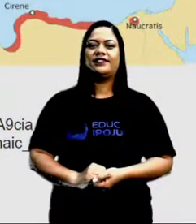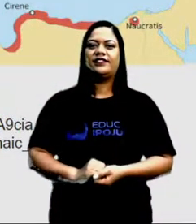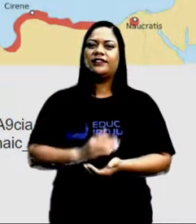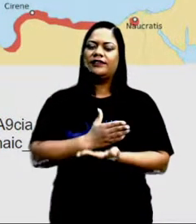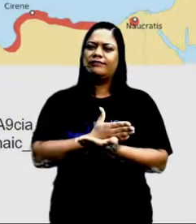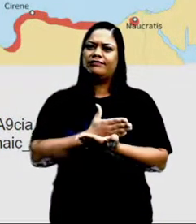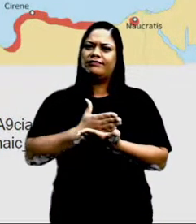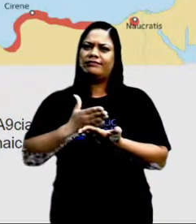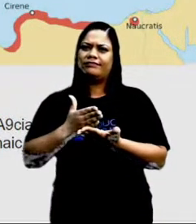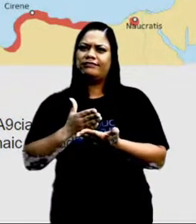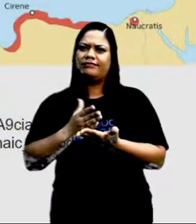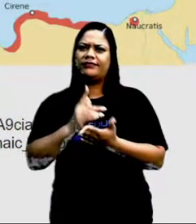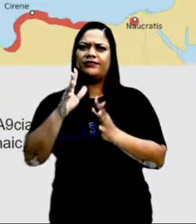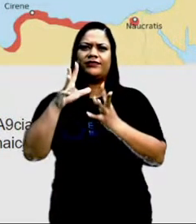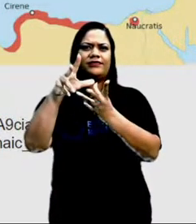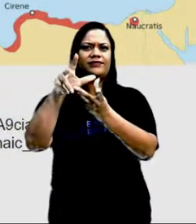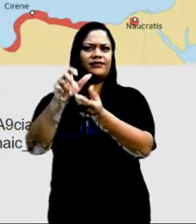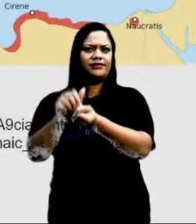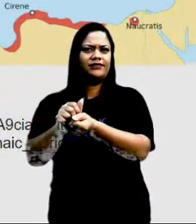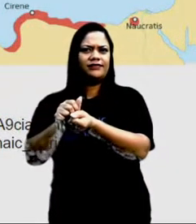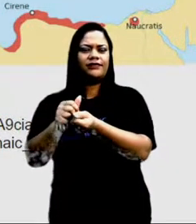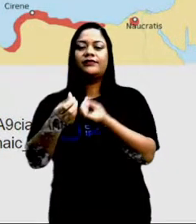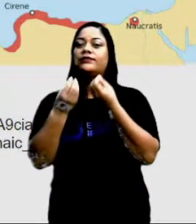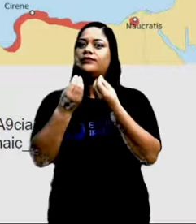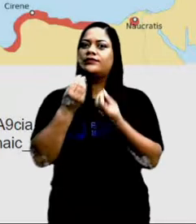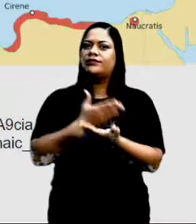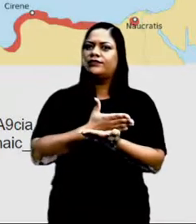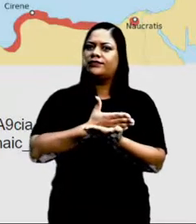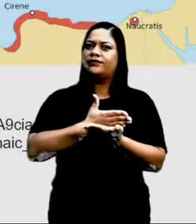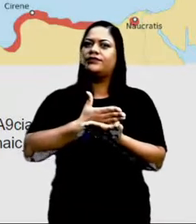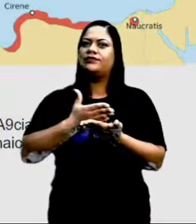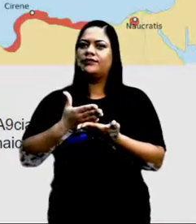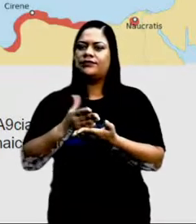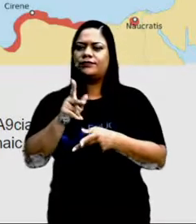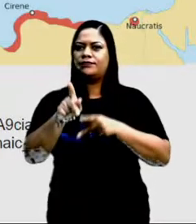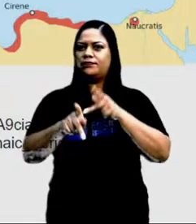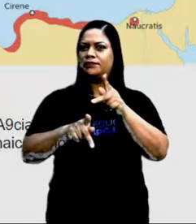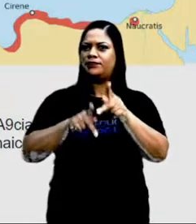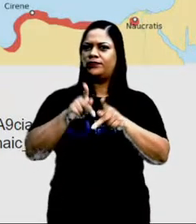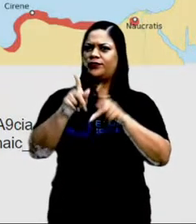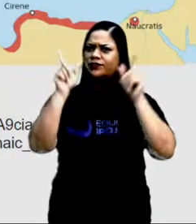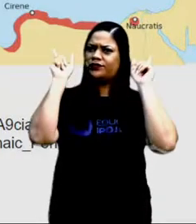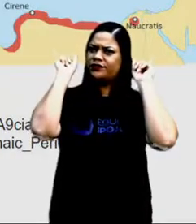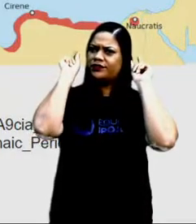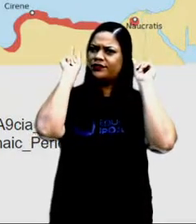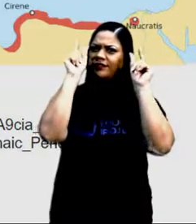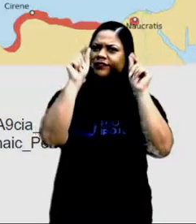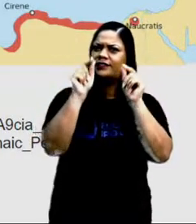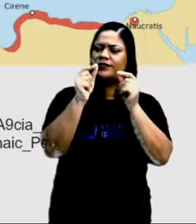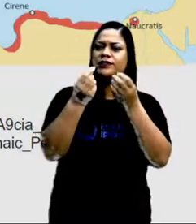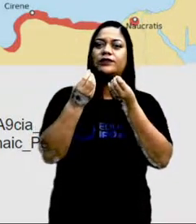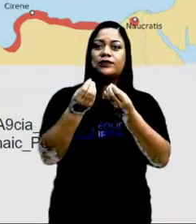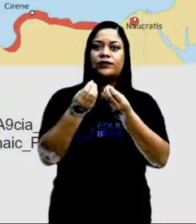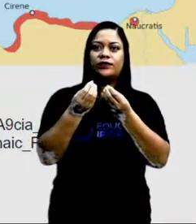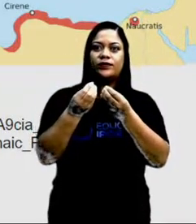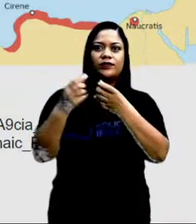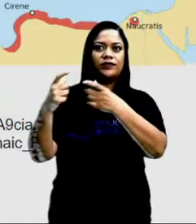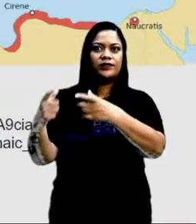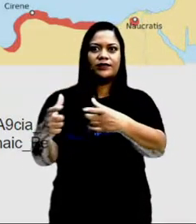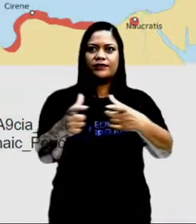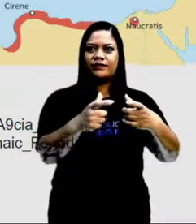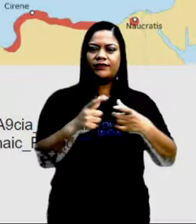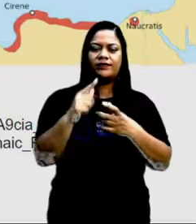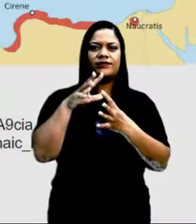Origem e geografia. Como é que foi a origem ali do povo grego e como é que era a geografia na